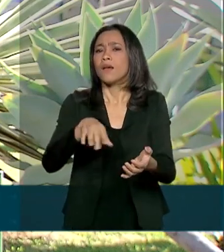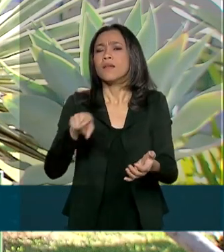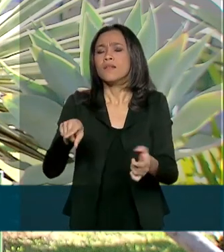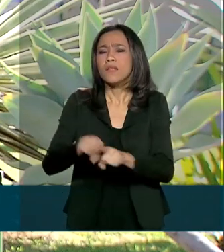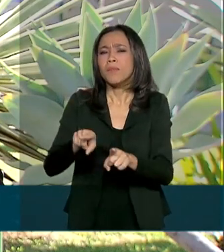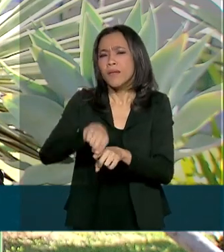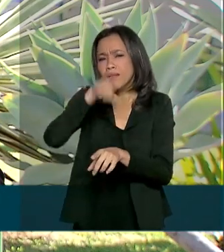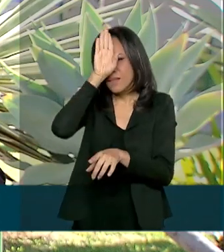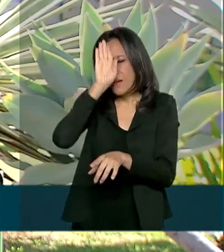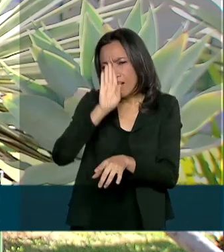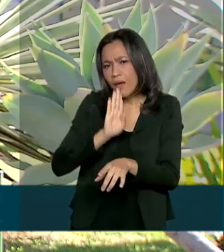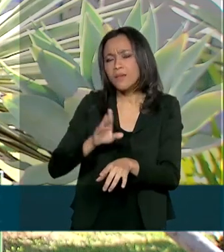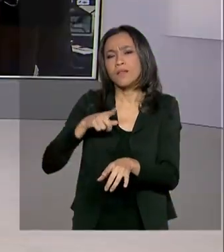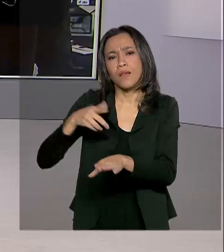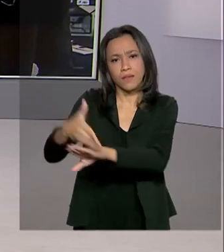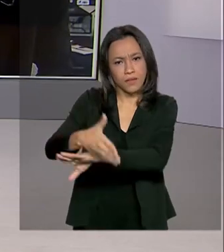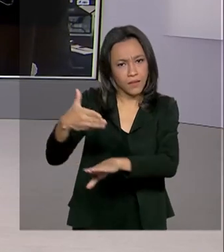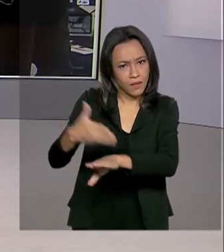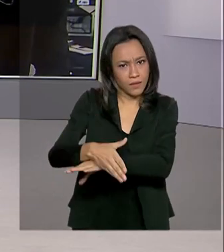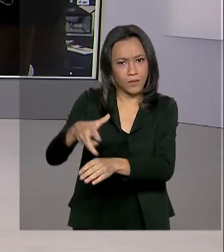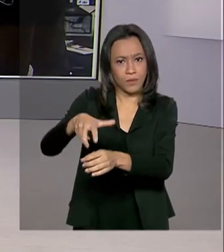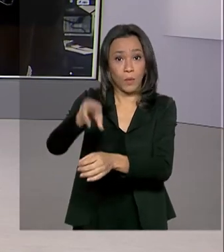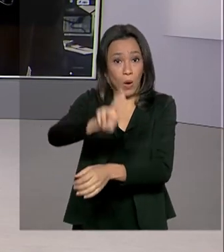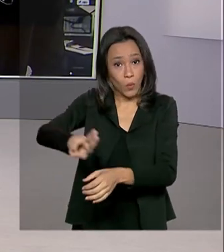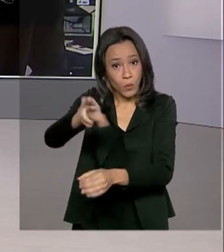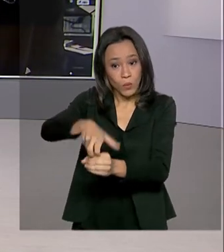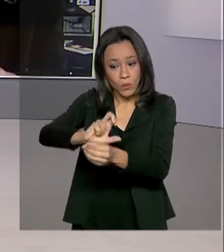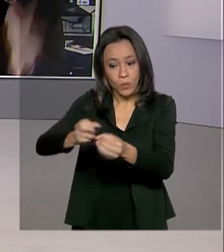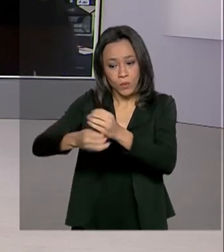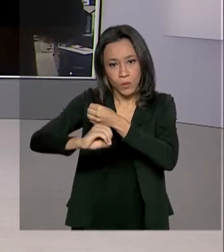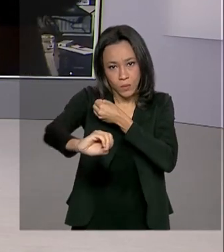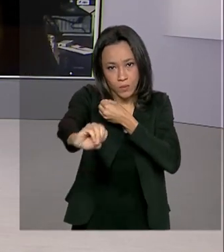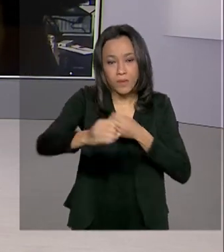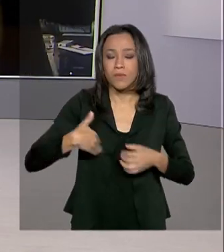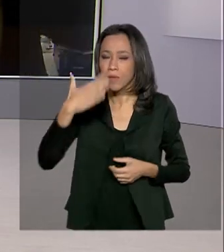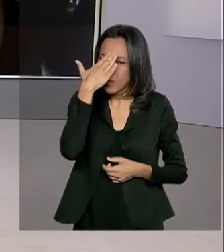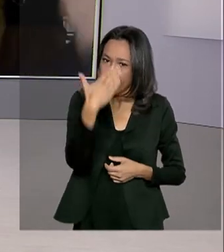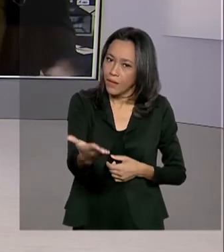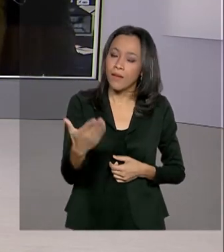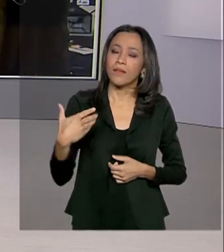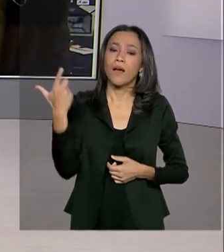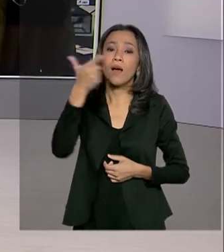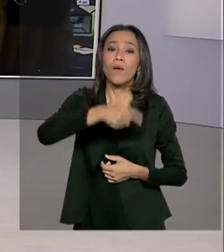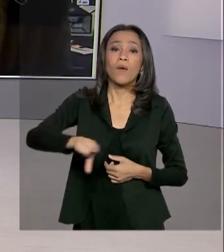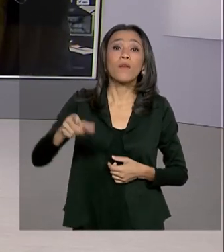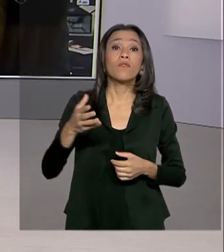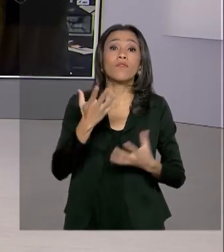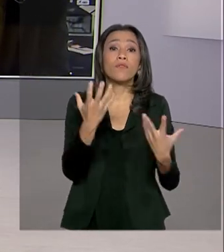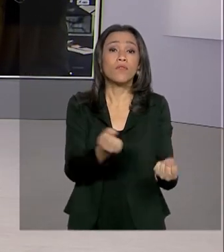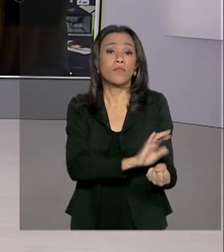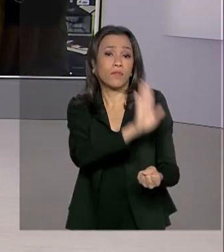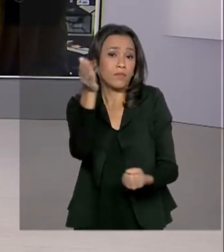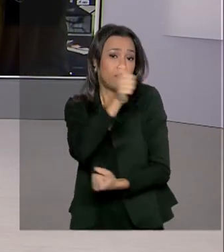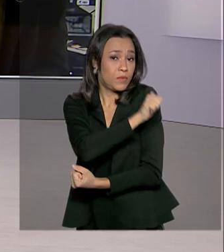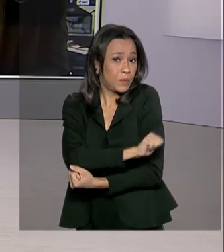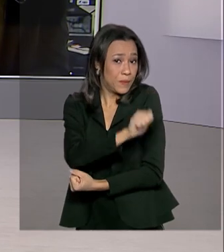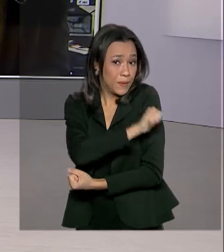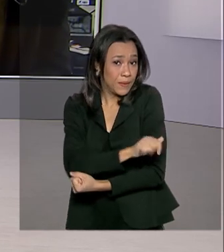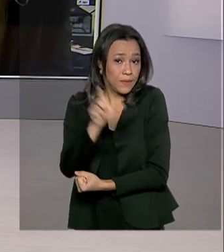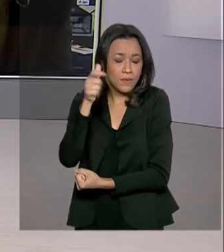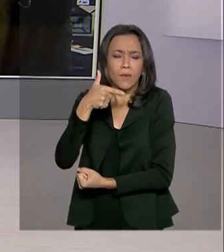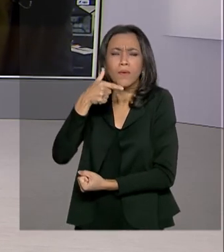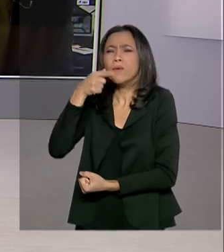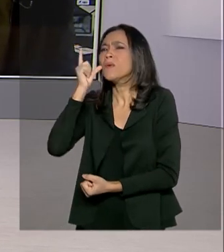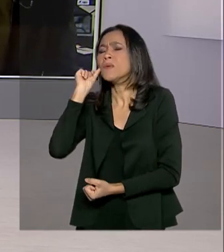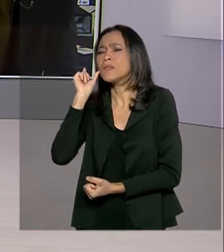conexão à rede de esgoto. Ana. Obrigada pelas informações ao vivo e de Brasília. A gente vai agora para o Rio de Janeiro com a Cláudia Boiunga, porque